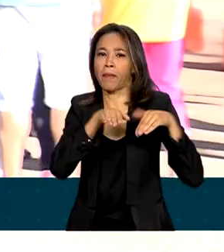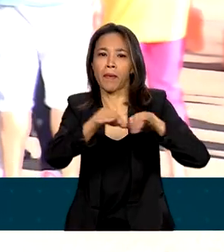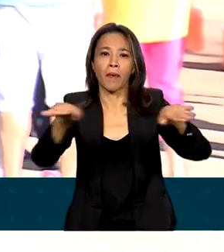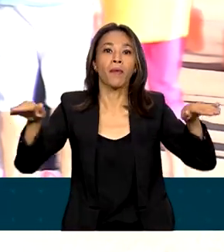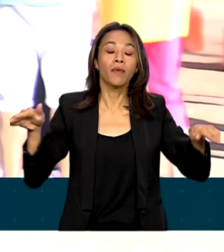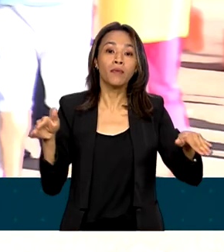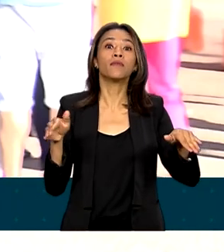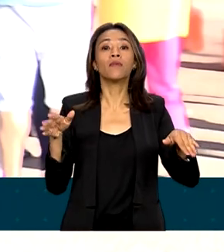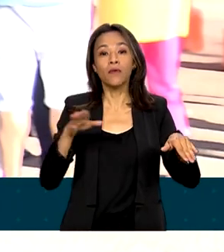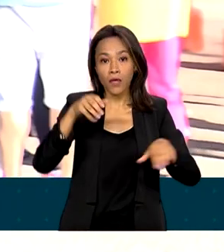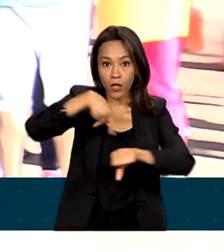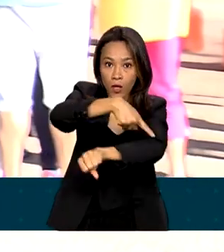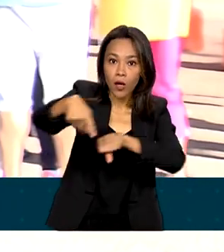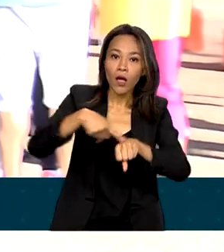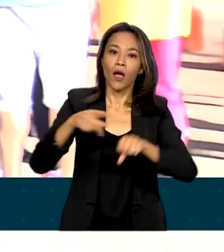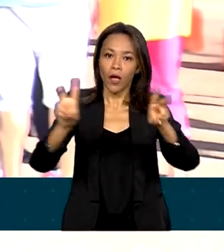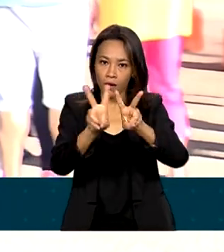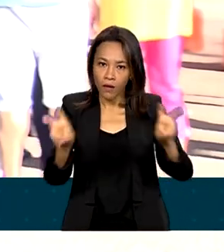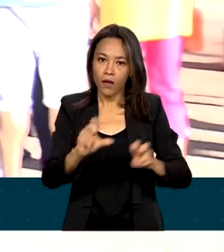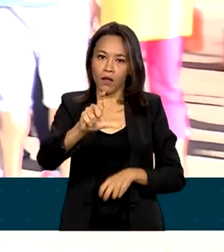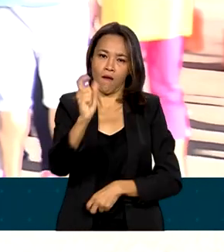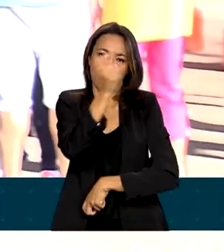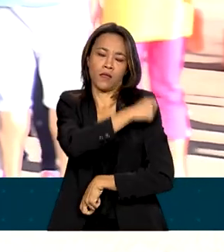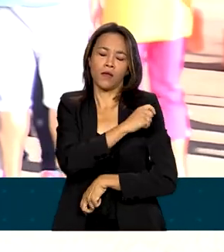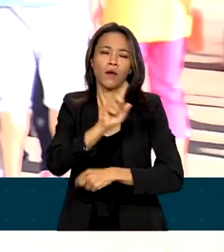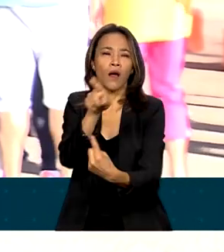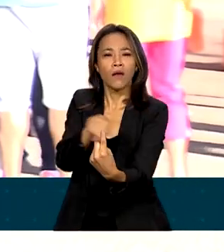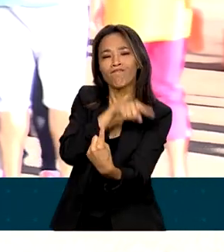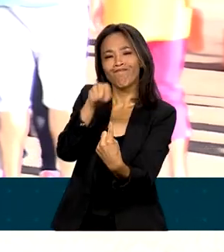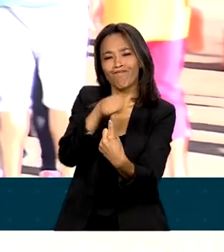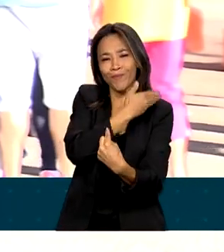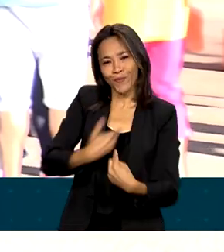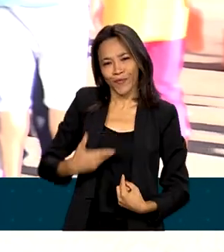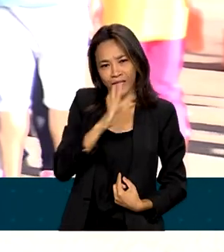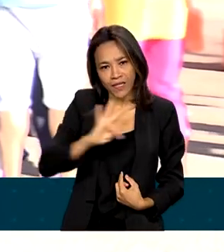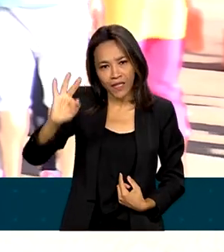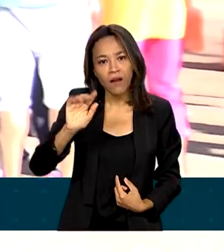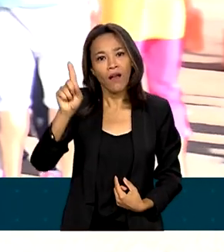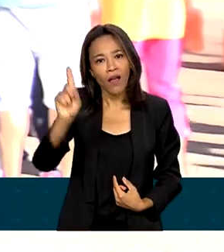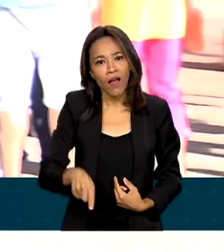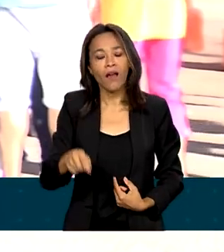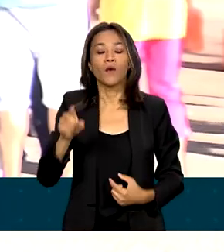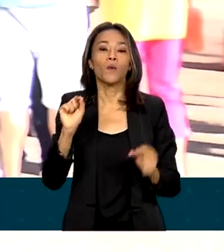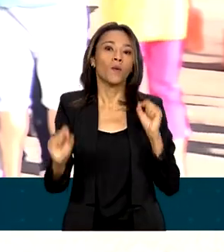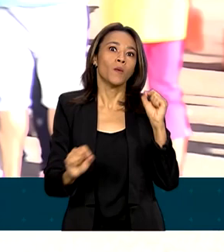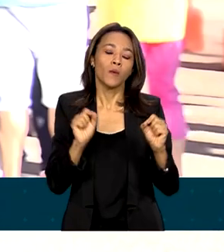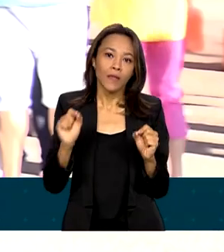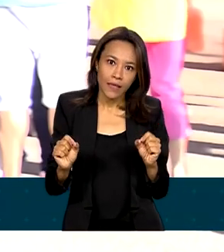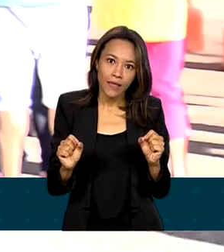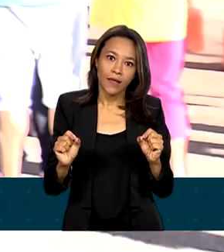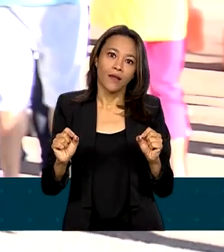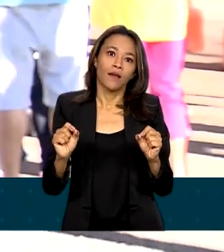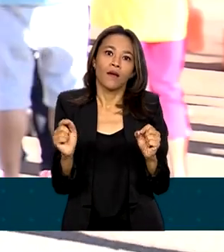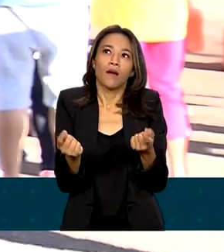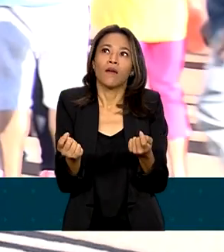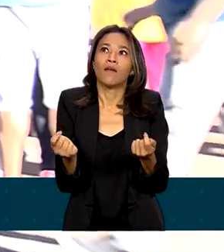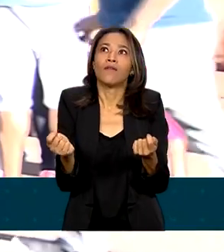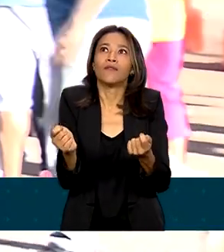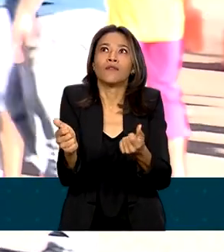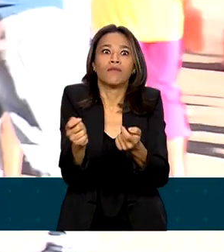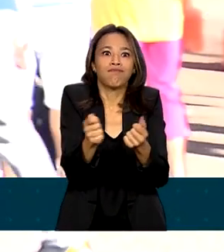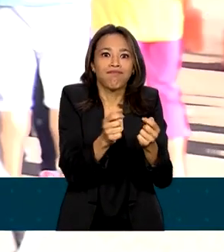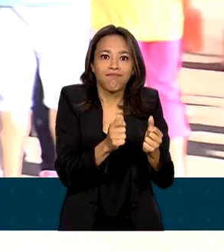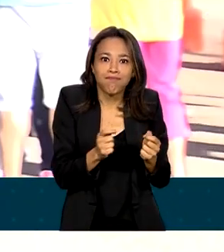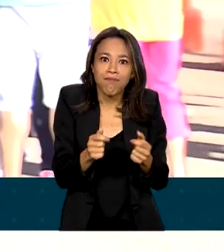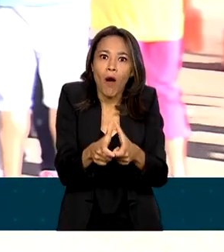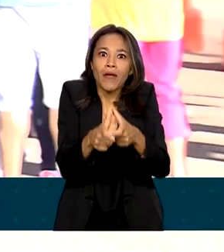nacional pela vacinação. A intenção do governo federal é resgatar os altos índices de vacinação aqui no país.